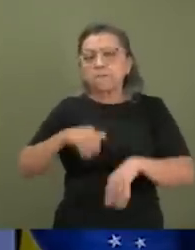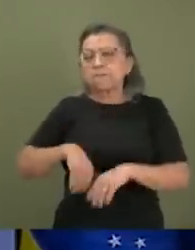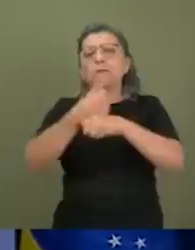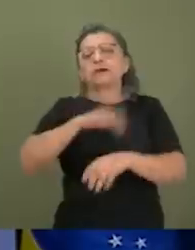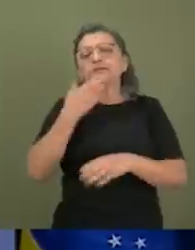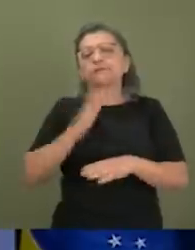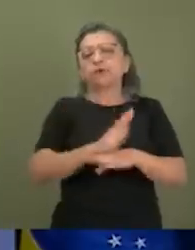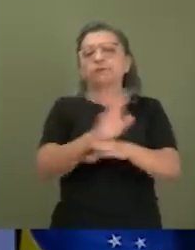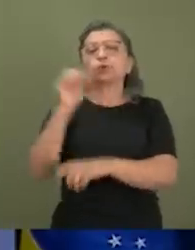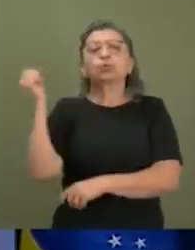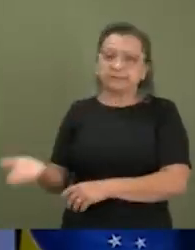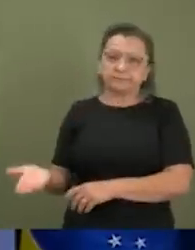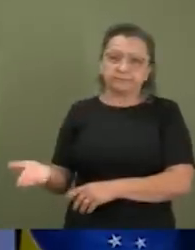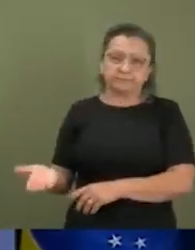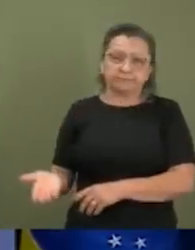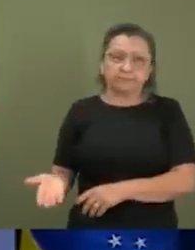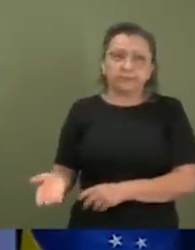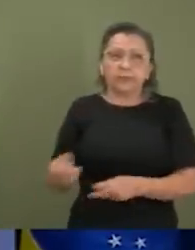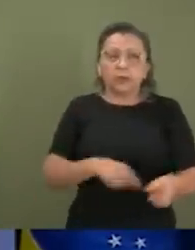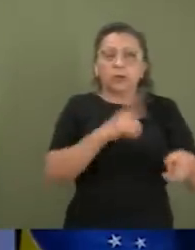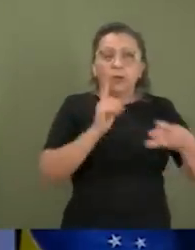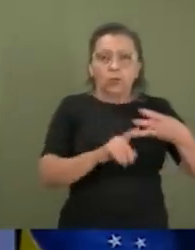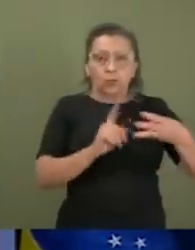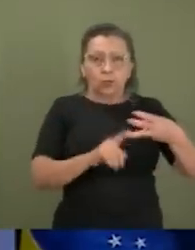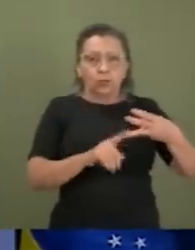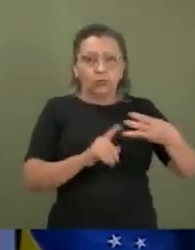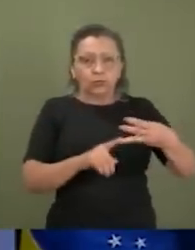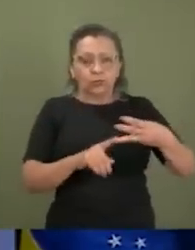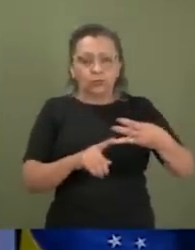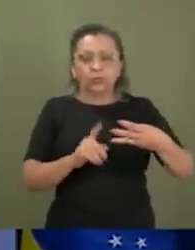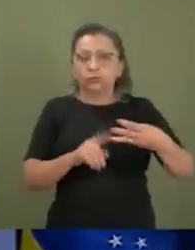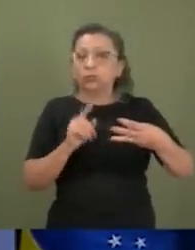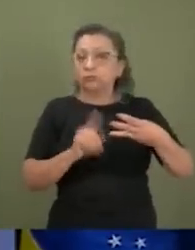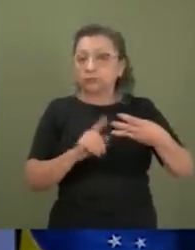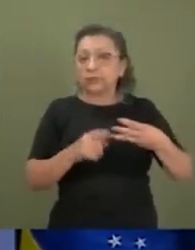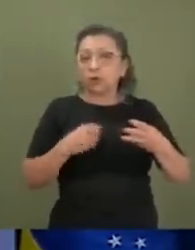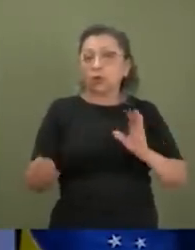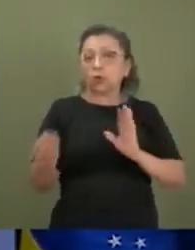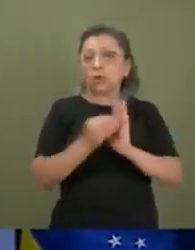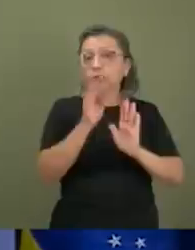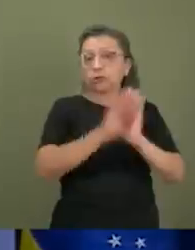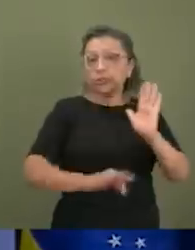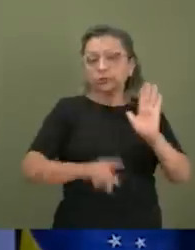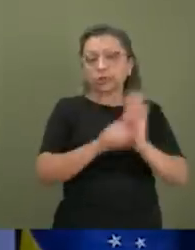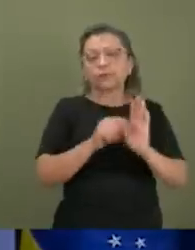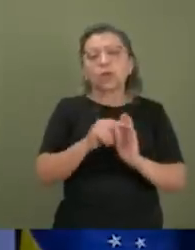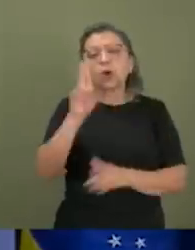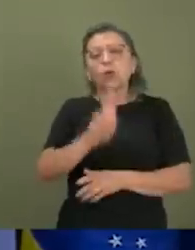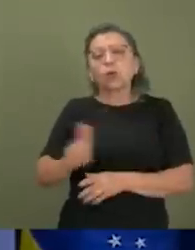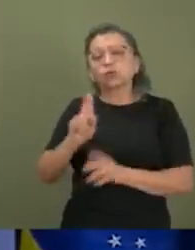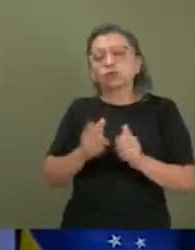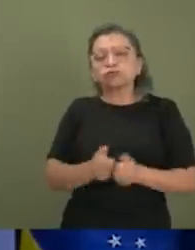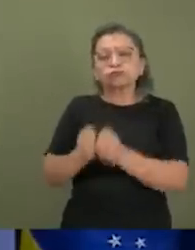do que se vê comumente. Um outro ponto que eu coloquei também no meu projeto inicial foi o uso dos videogames em